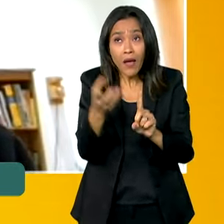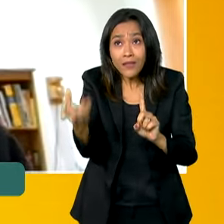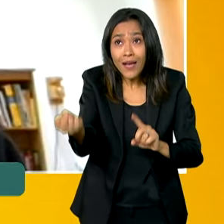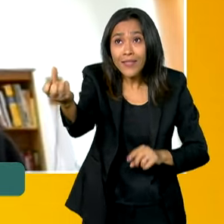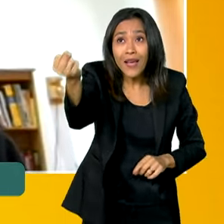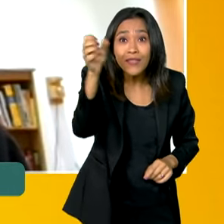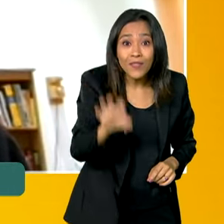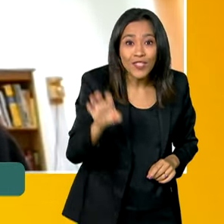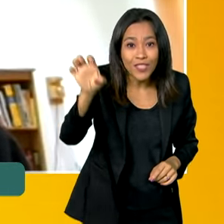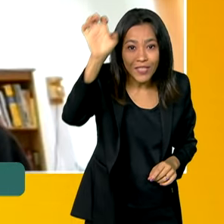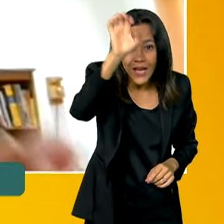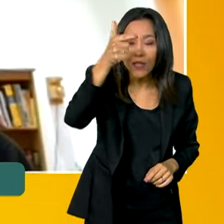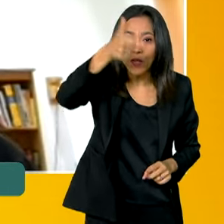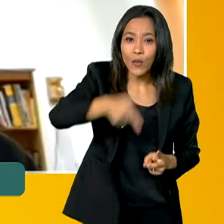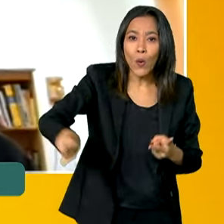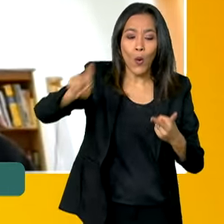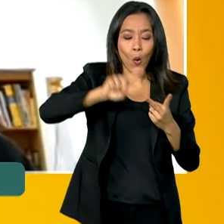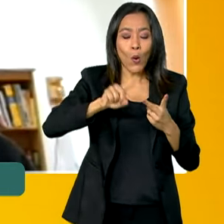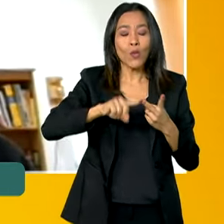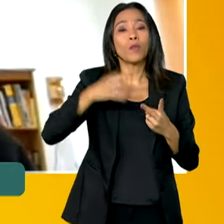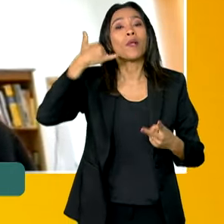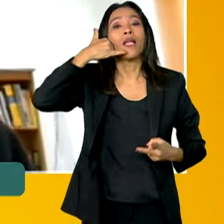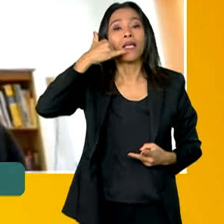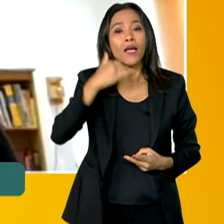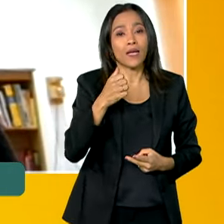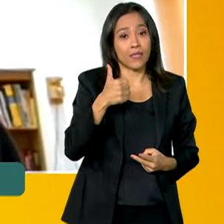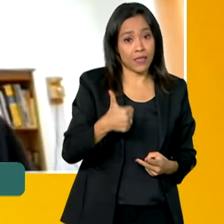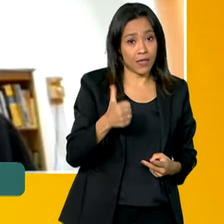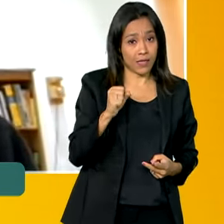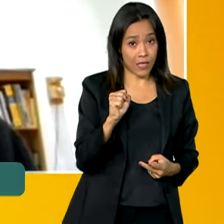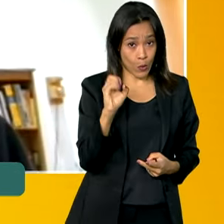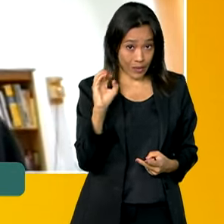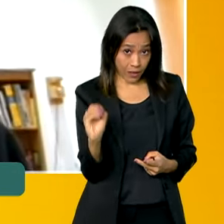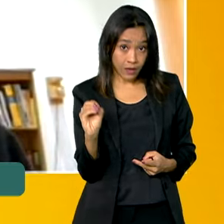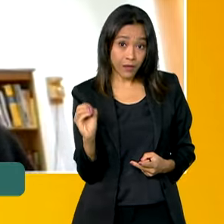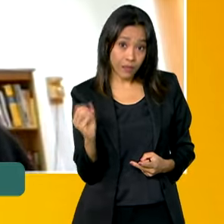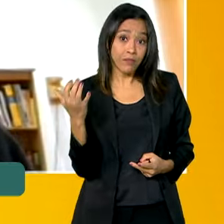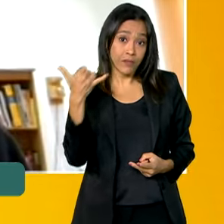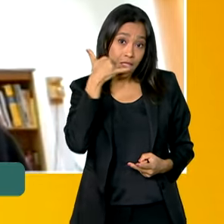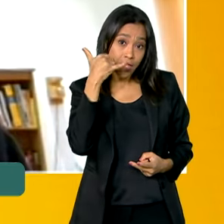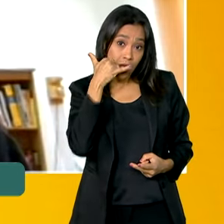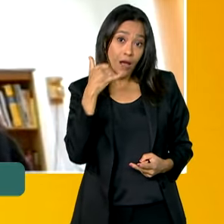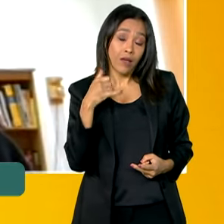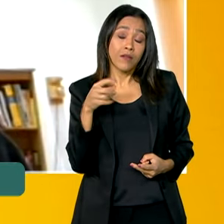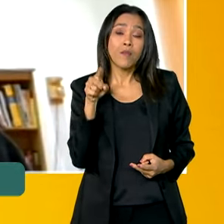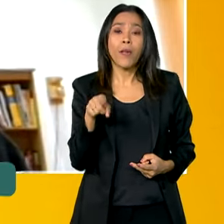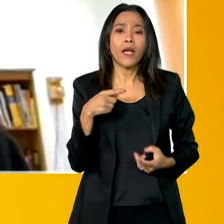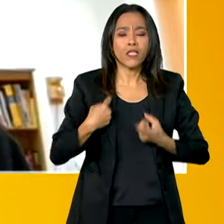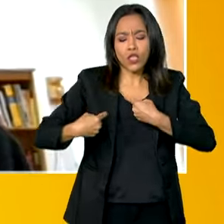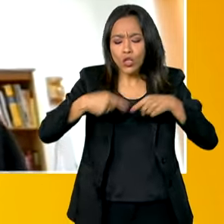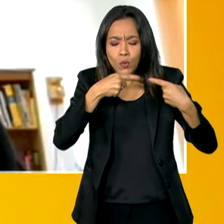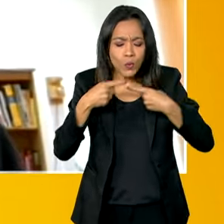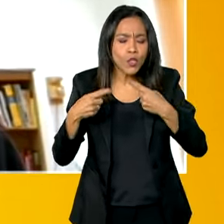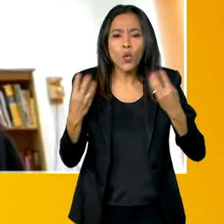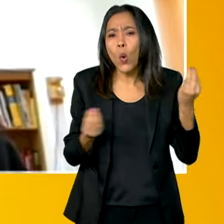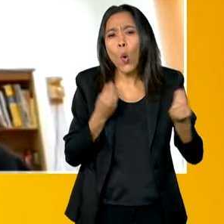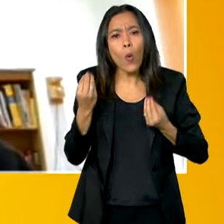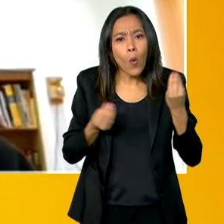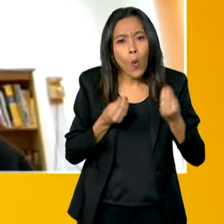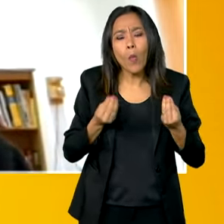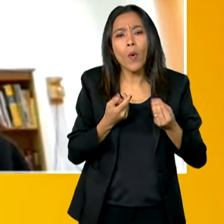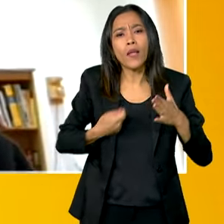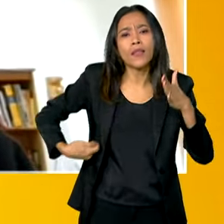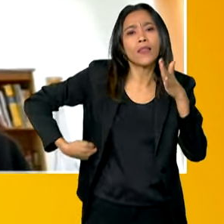ao protocolo do Ligue 180 para justamente discutir os fluxos de encaminhamento das